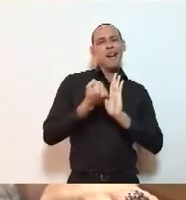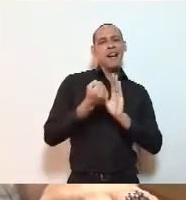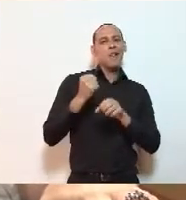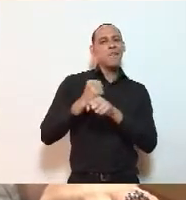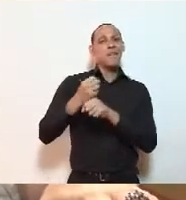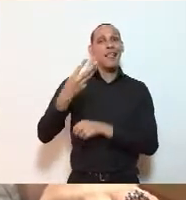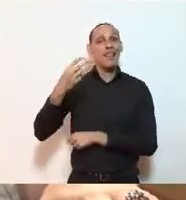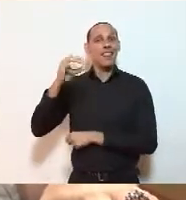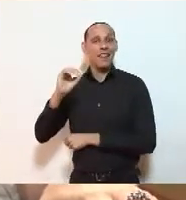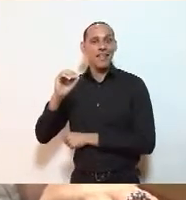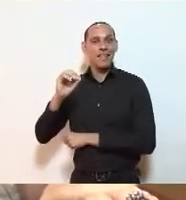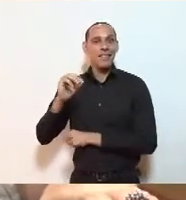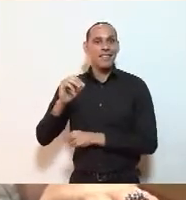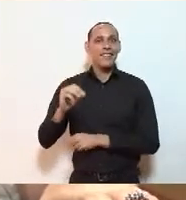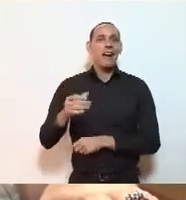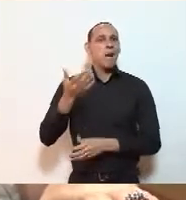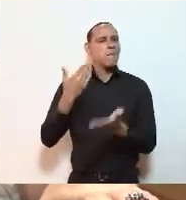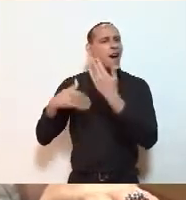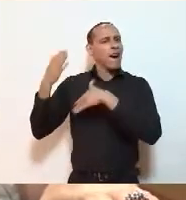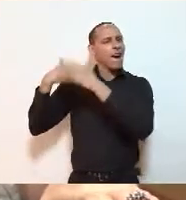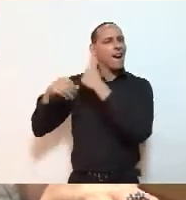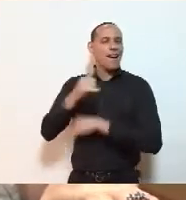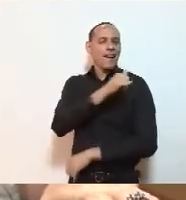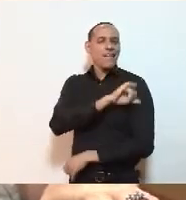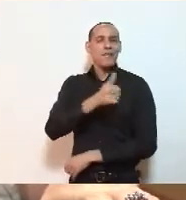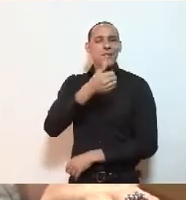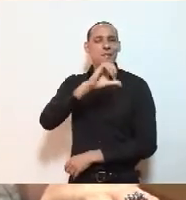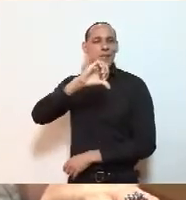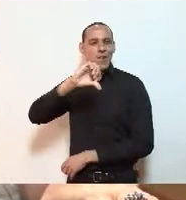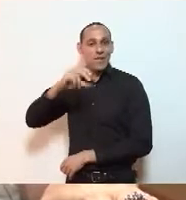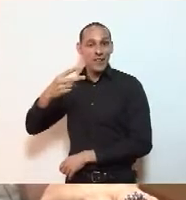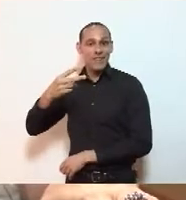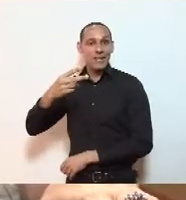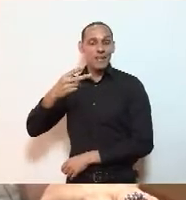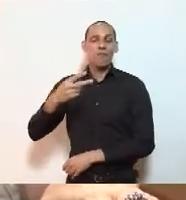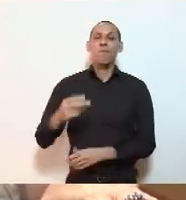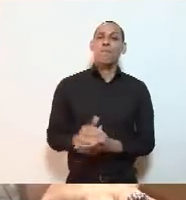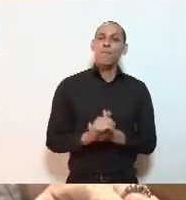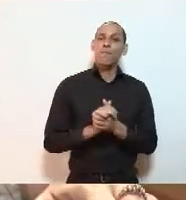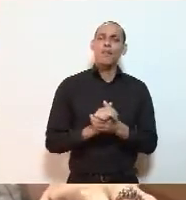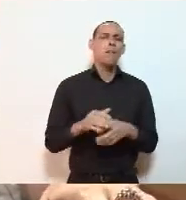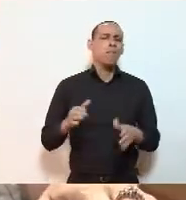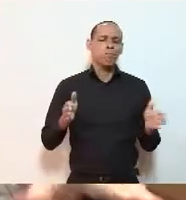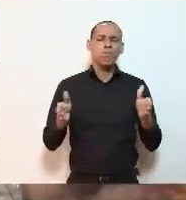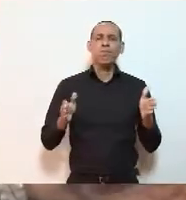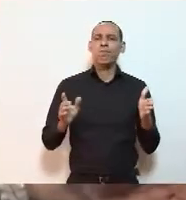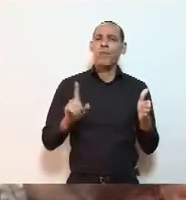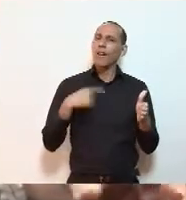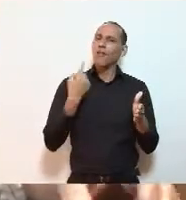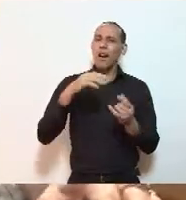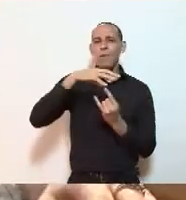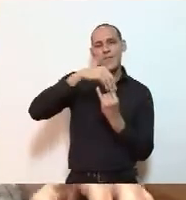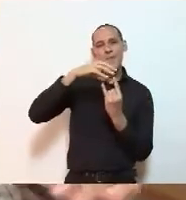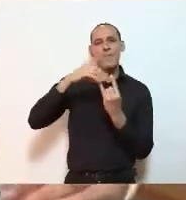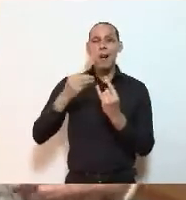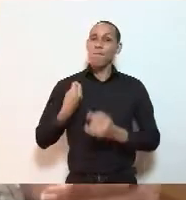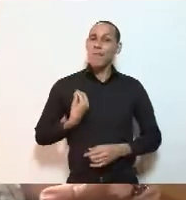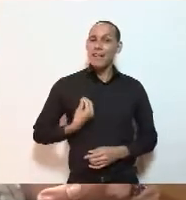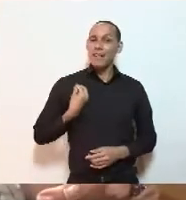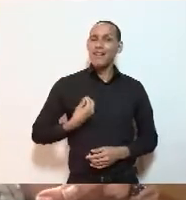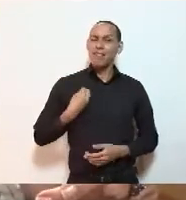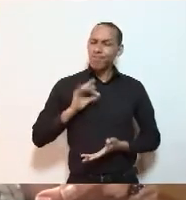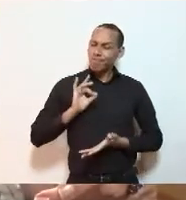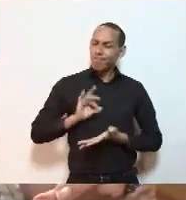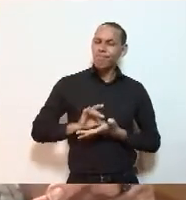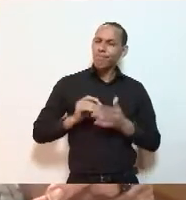anos da Conferência Rio 92, que foi um espaço onde a Fiocruz esteve muito presente e